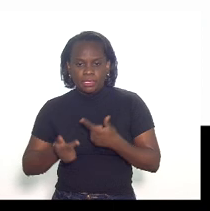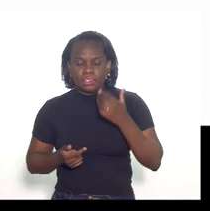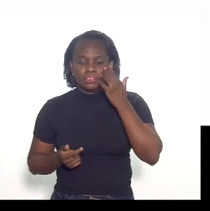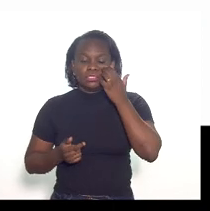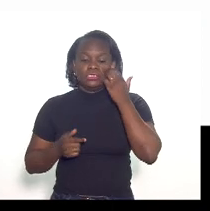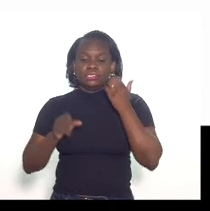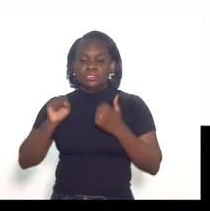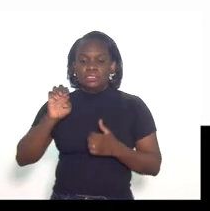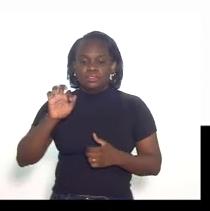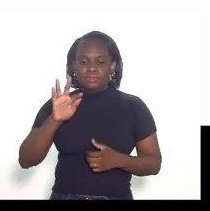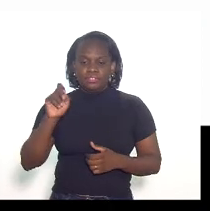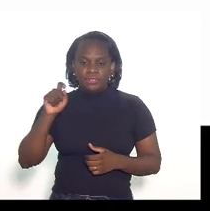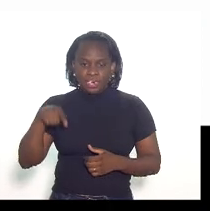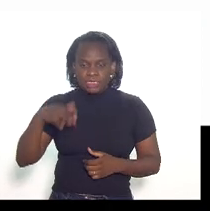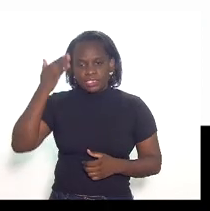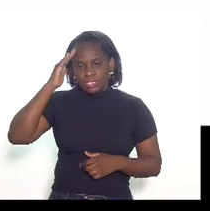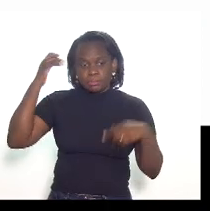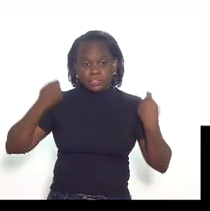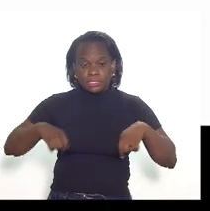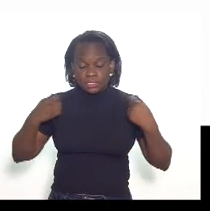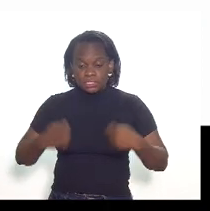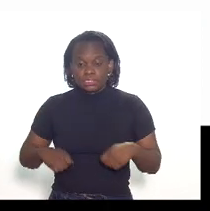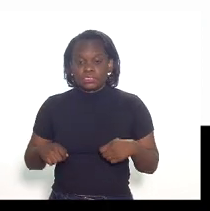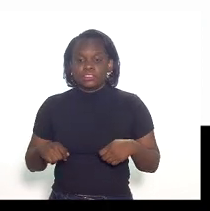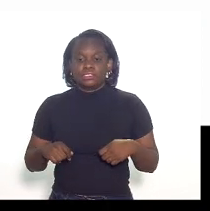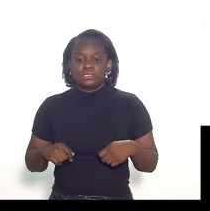a Cefaz entendia como necessário para